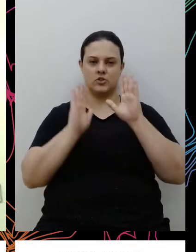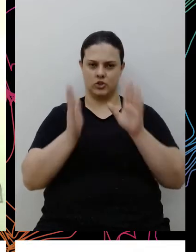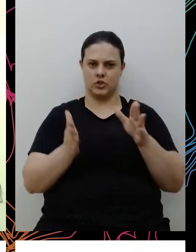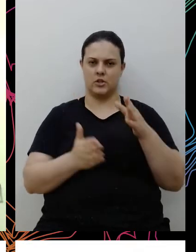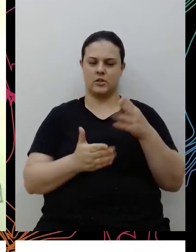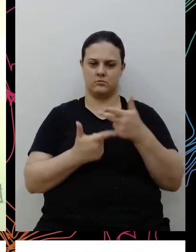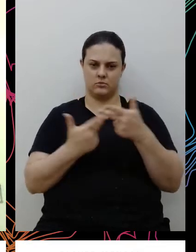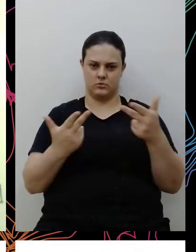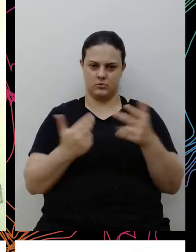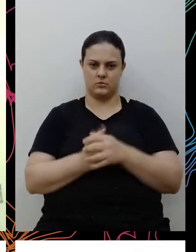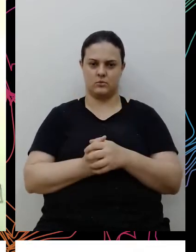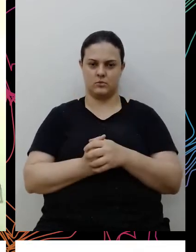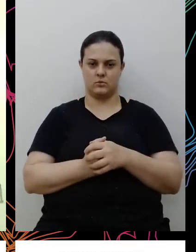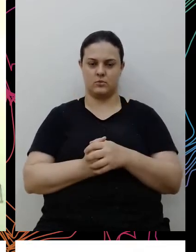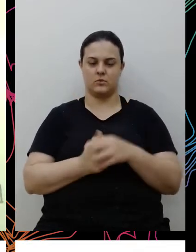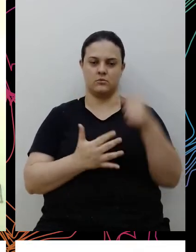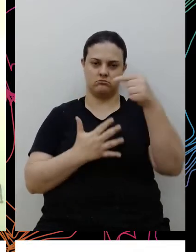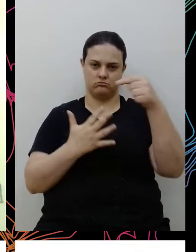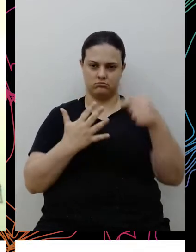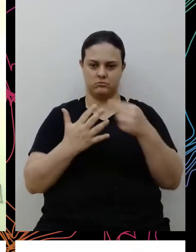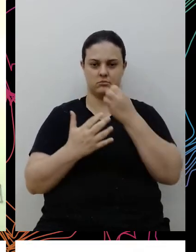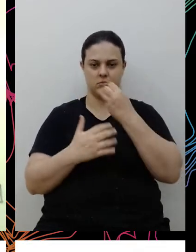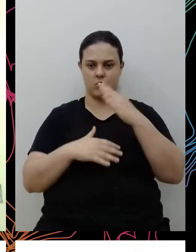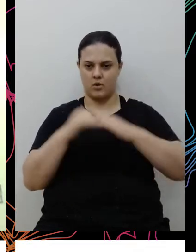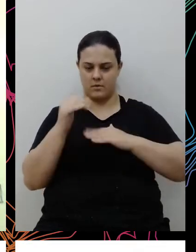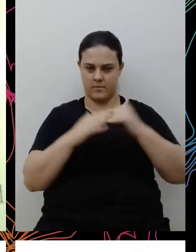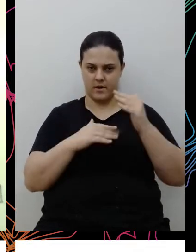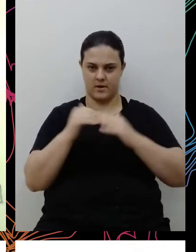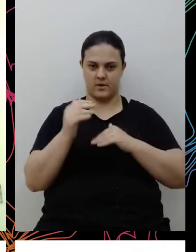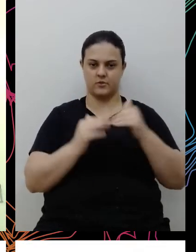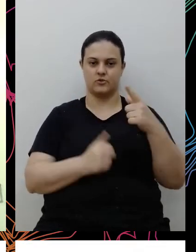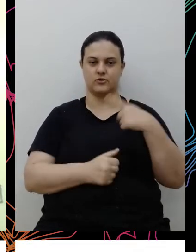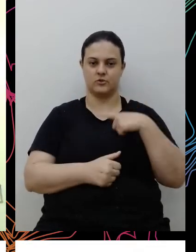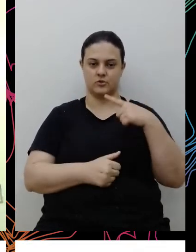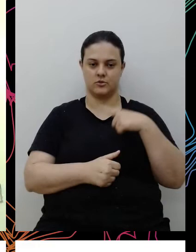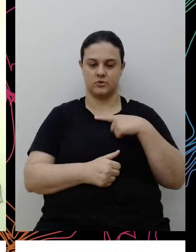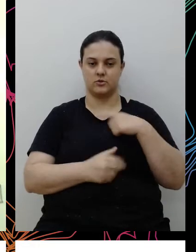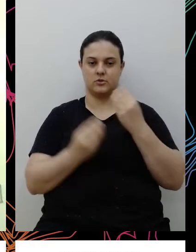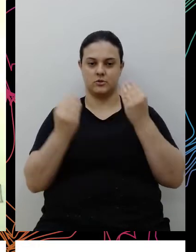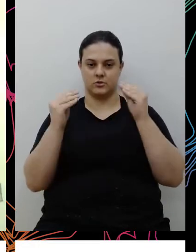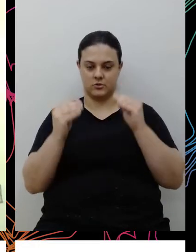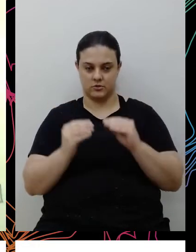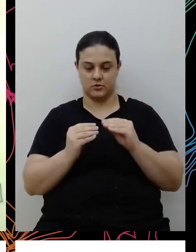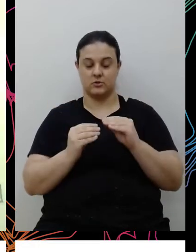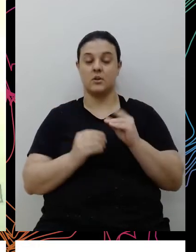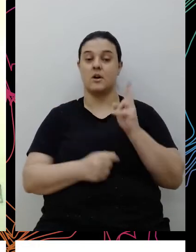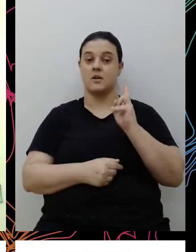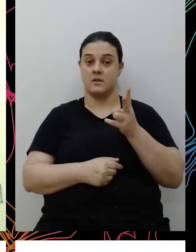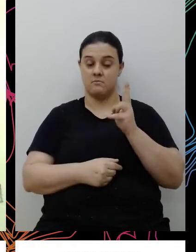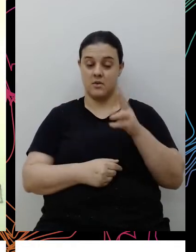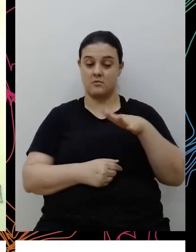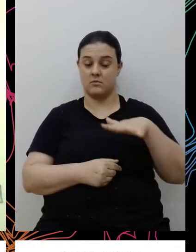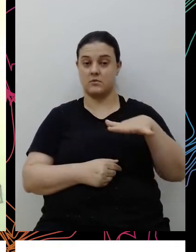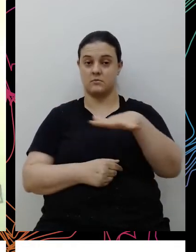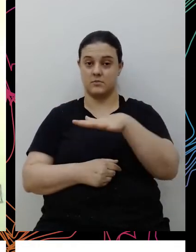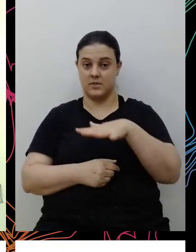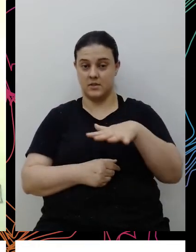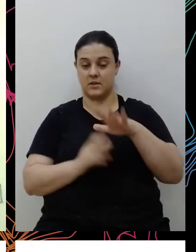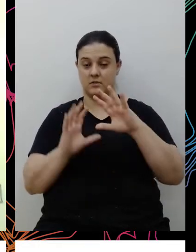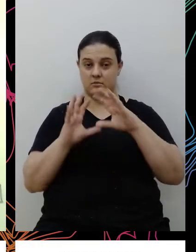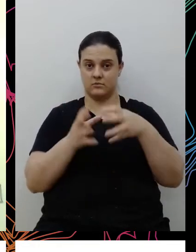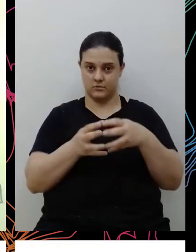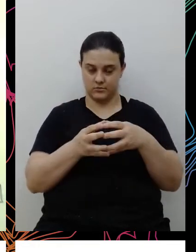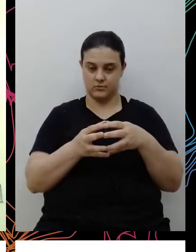né, a elencou em algumas boas práticas que o Instituto Etos coloca aí, e o próprio ambiente da coalizão